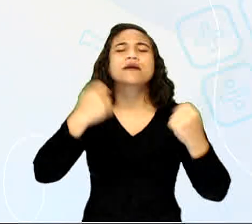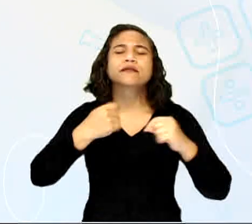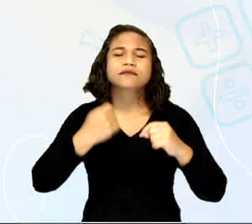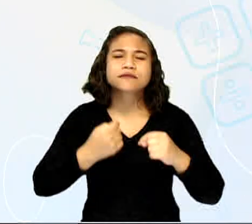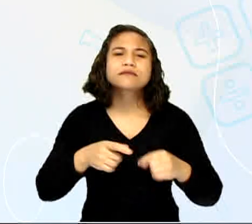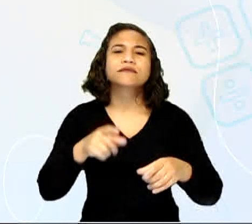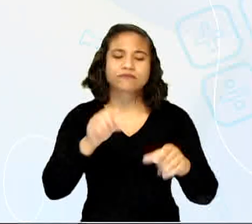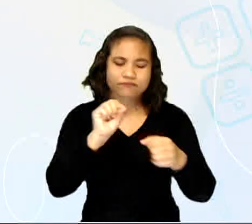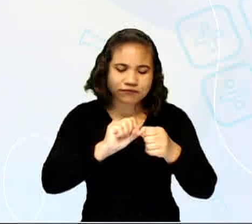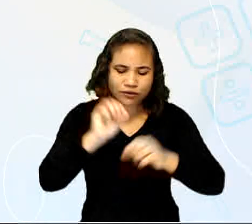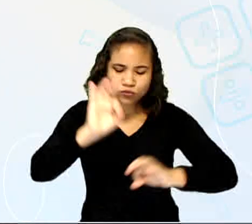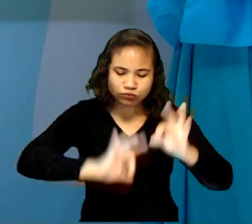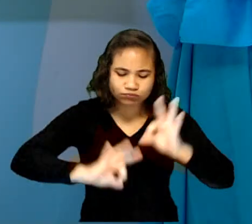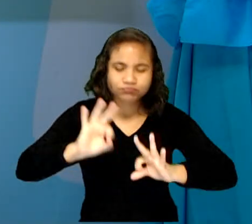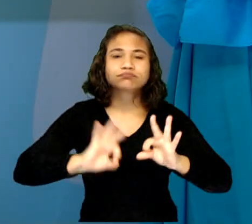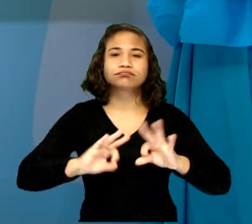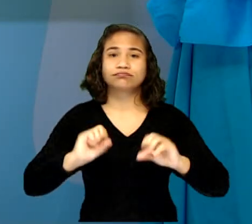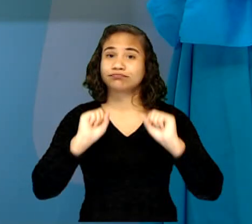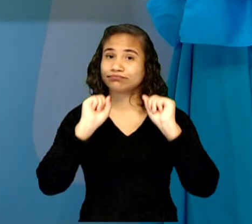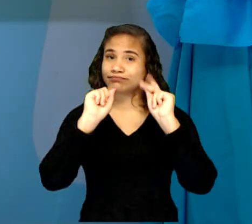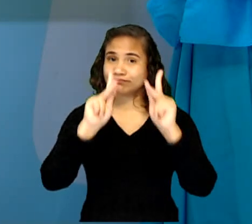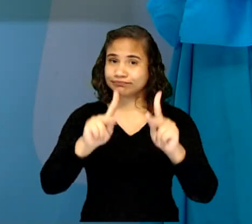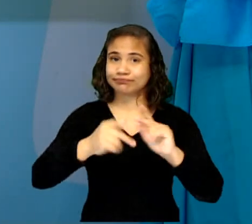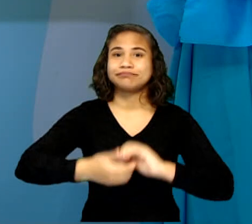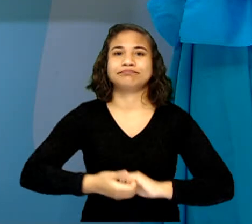em prática, ok?